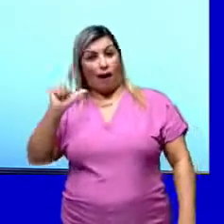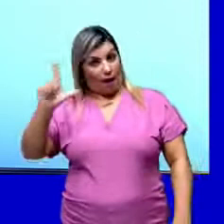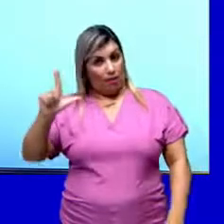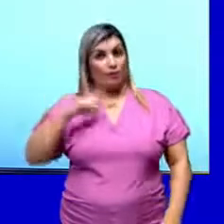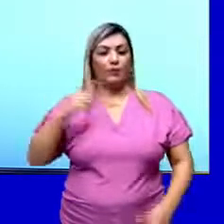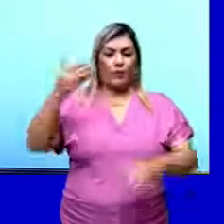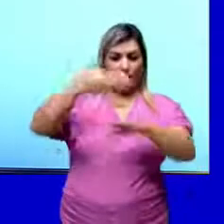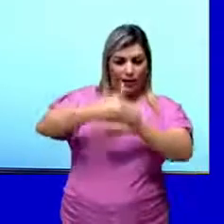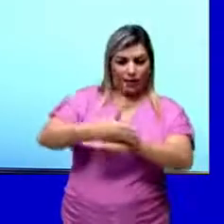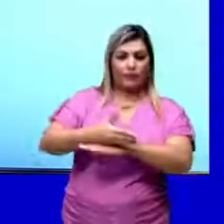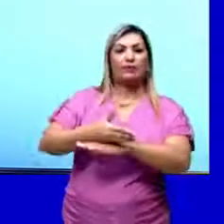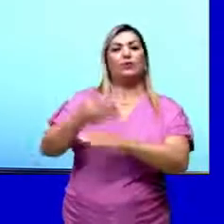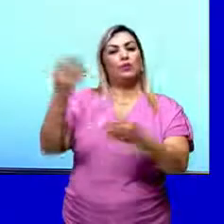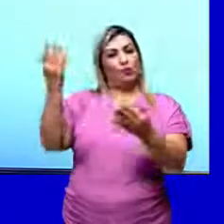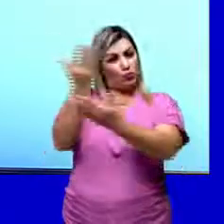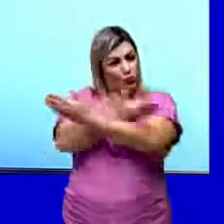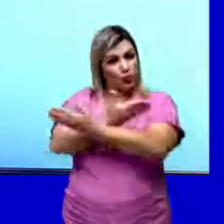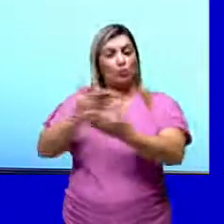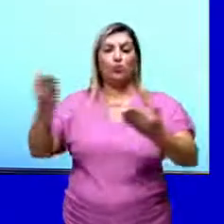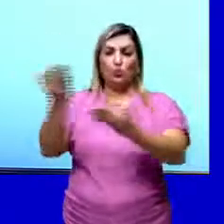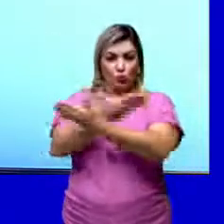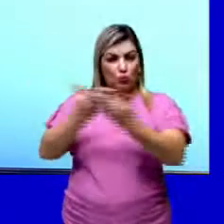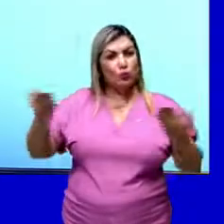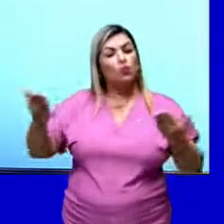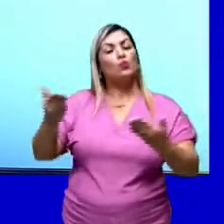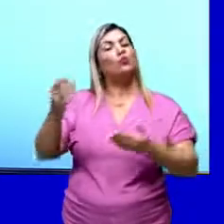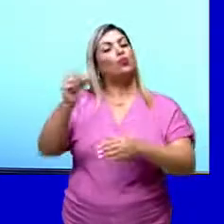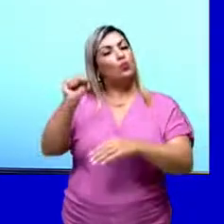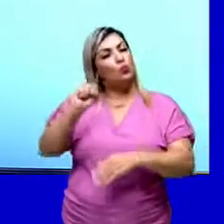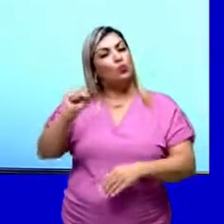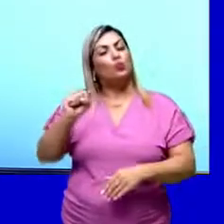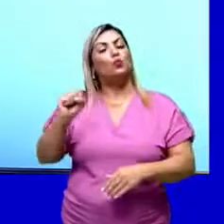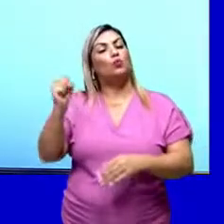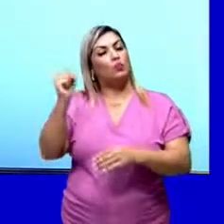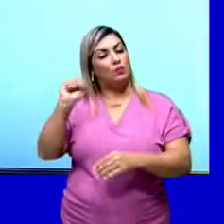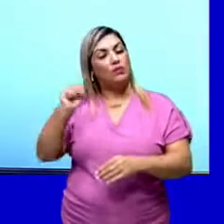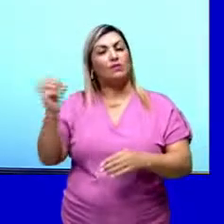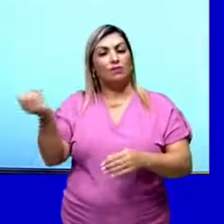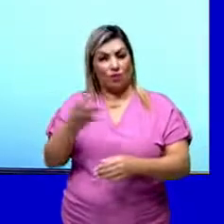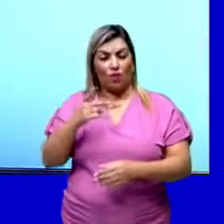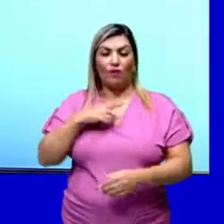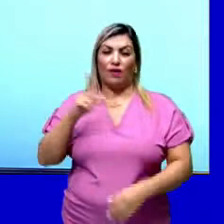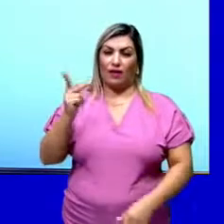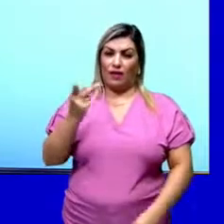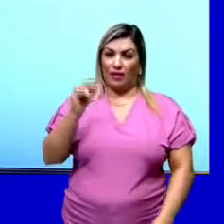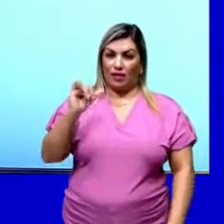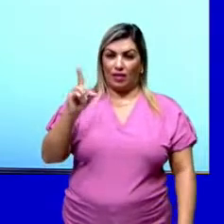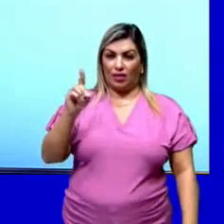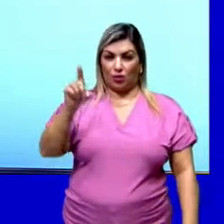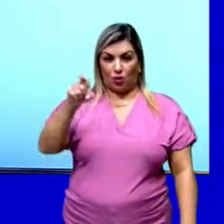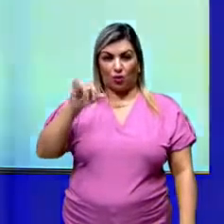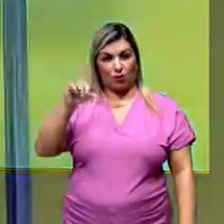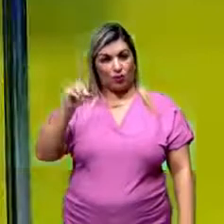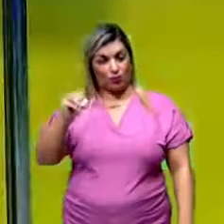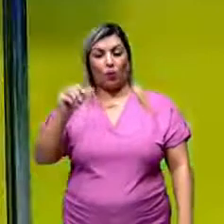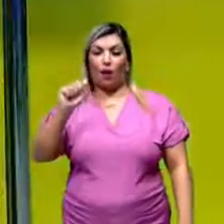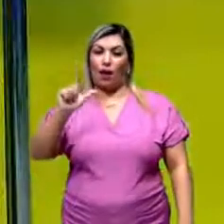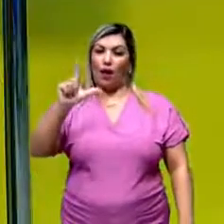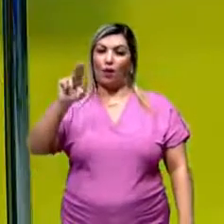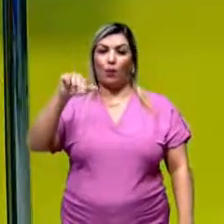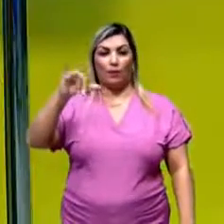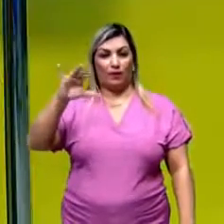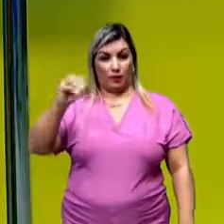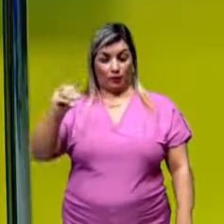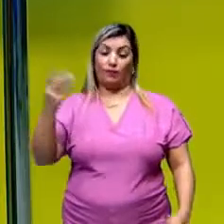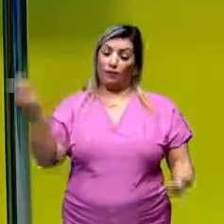formando uma nova substância composta, que é o hidróxido de alumínio. Tá certo? Então, essas são